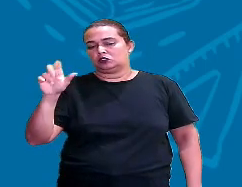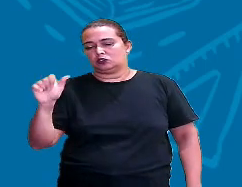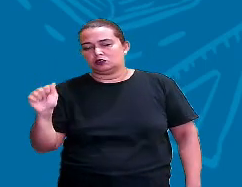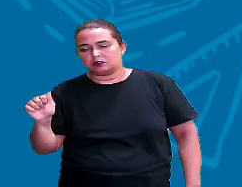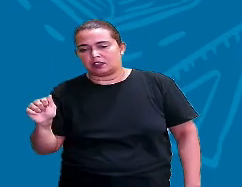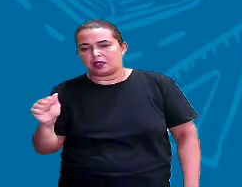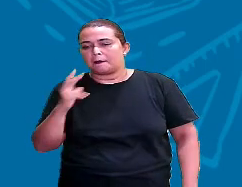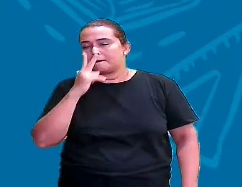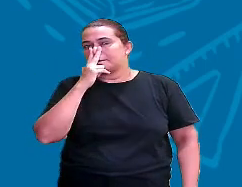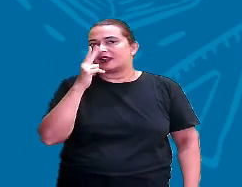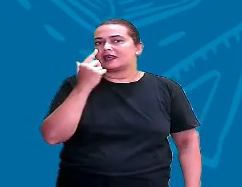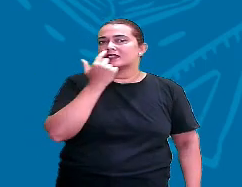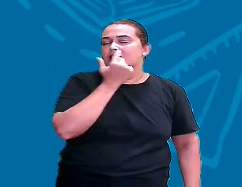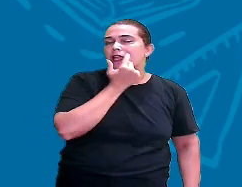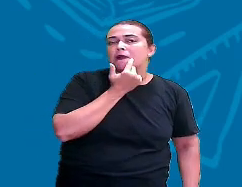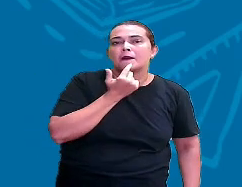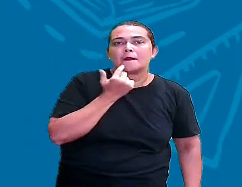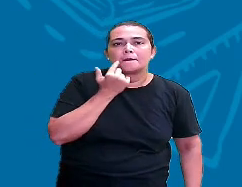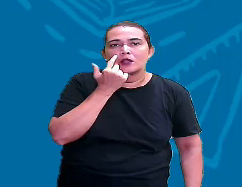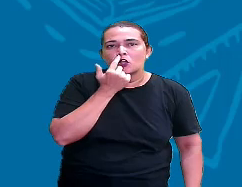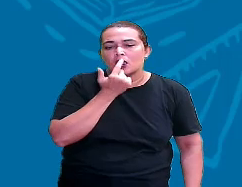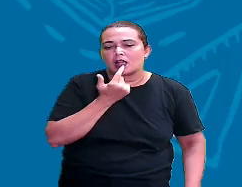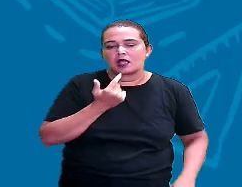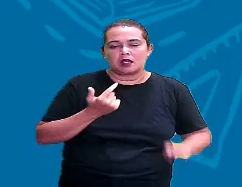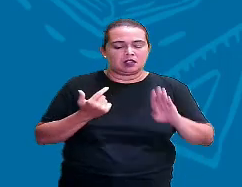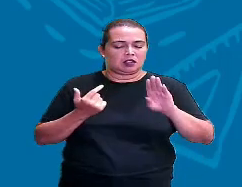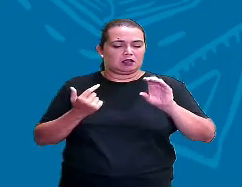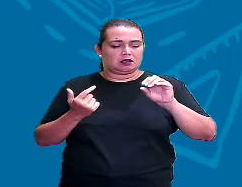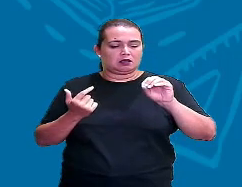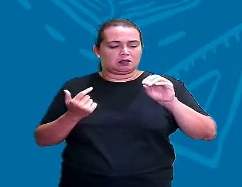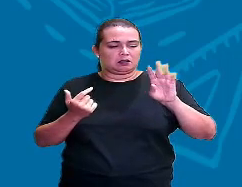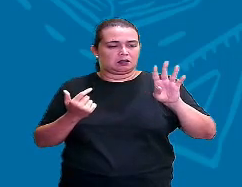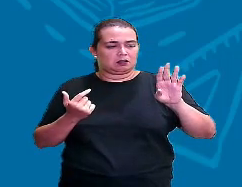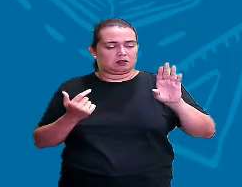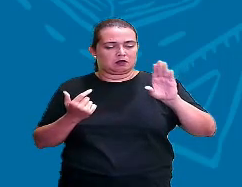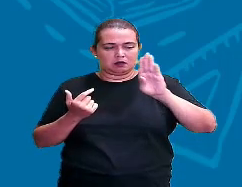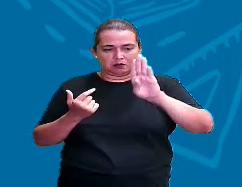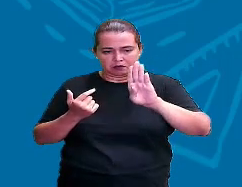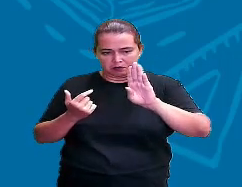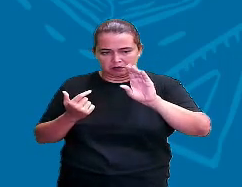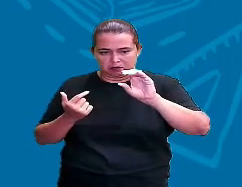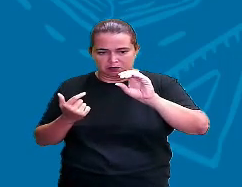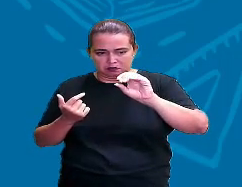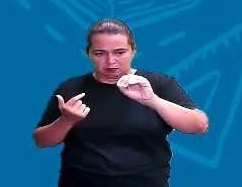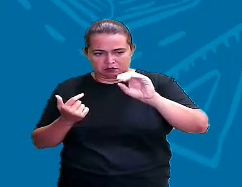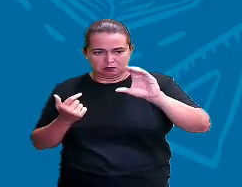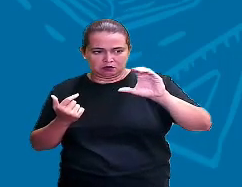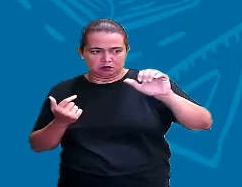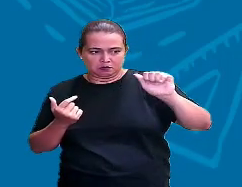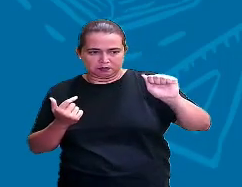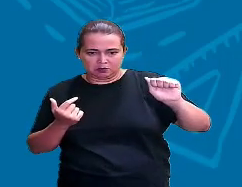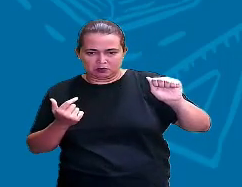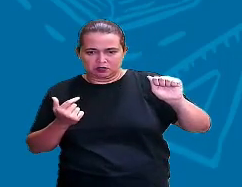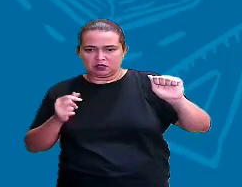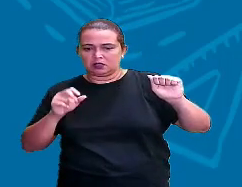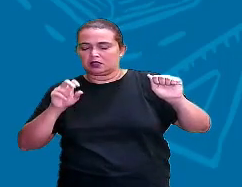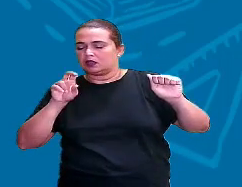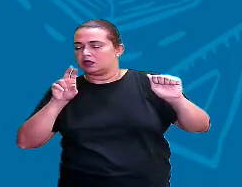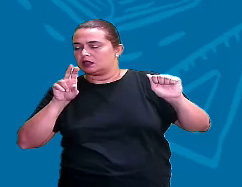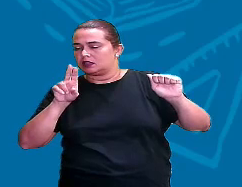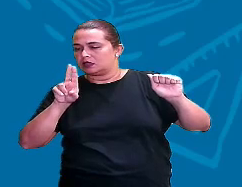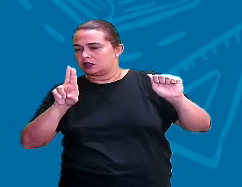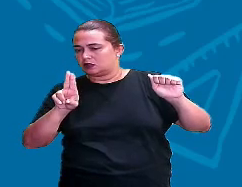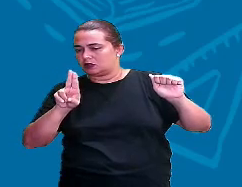e uva, não é? O nome Bocaiúva, tem boca e uva dentro. Parece uma boca que vai comer uma uva.